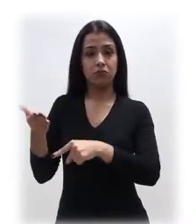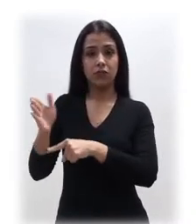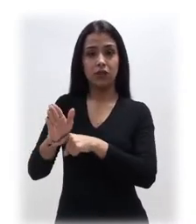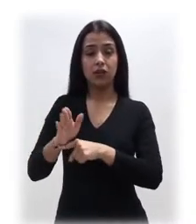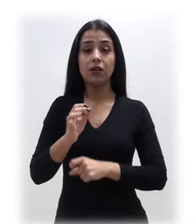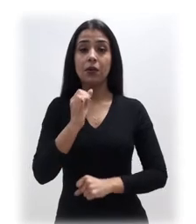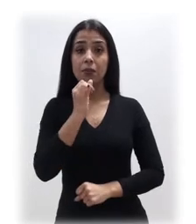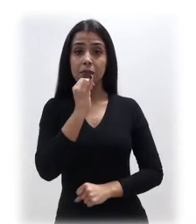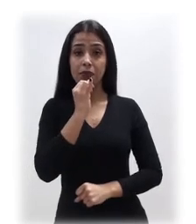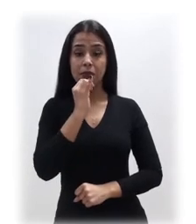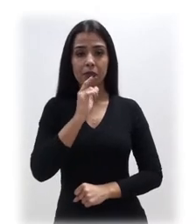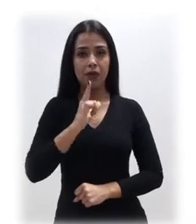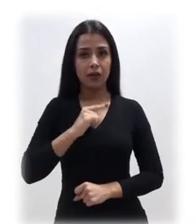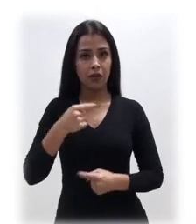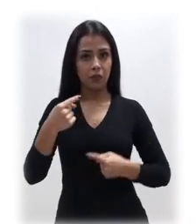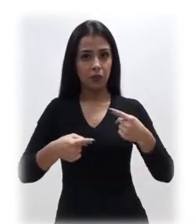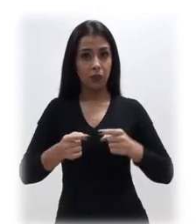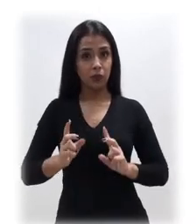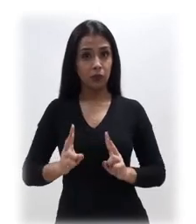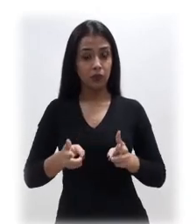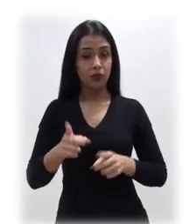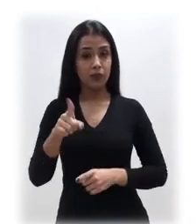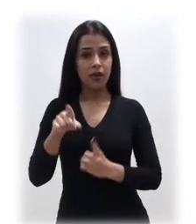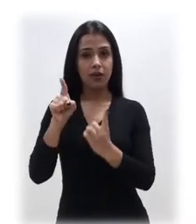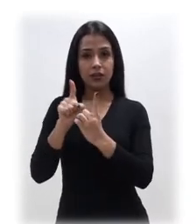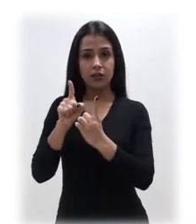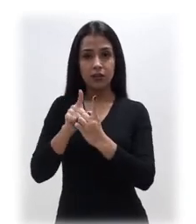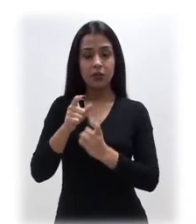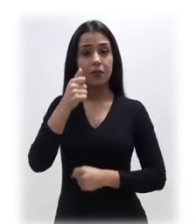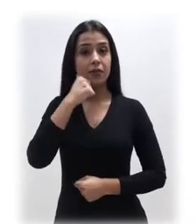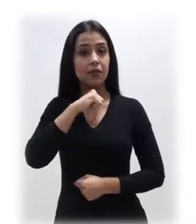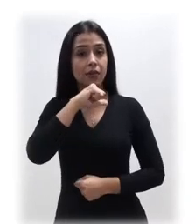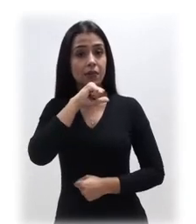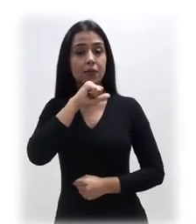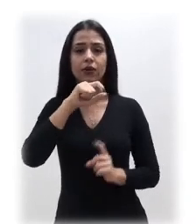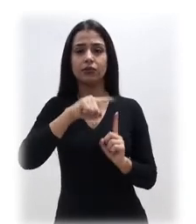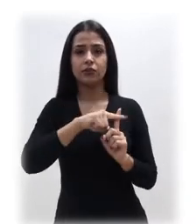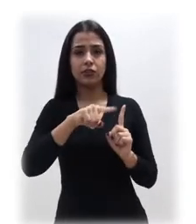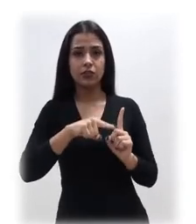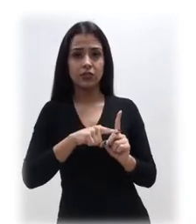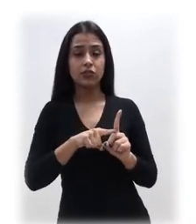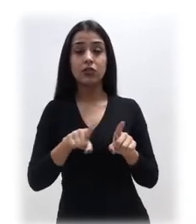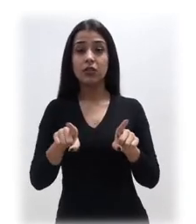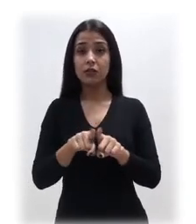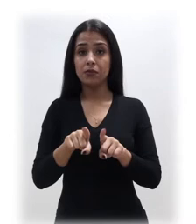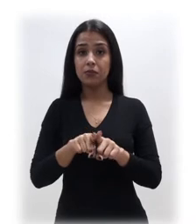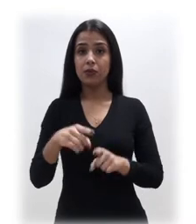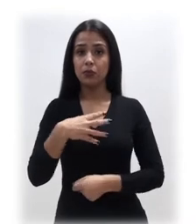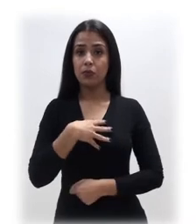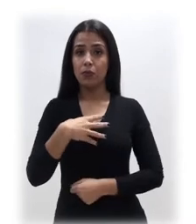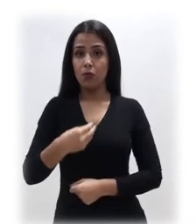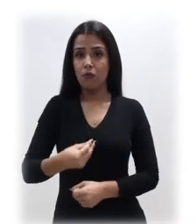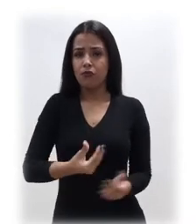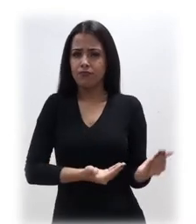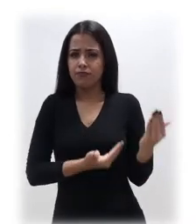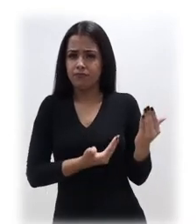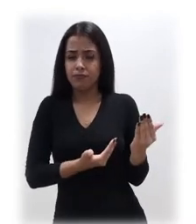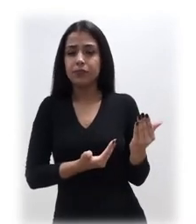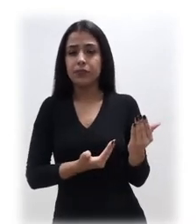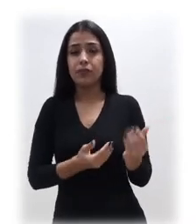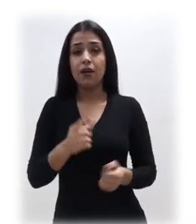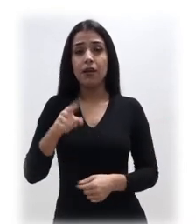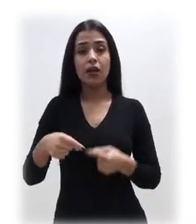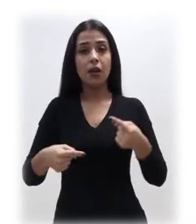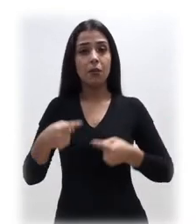na prestação dos serviços. Um deles é justamente uma política permanente de atendimento às mães gestantes e com filhos pequenos, que é a